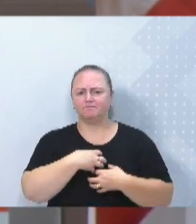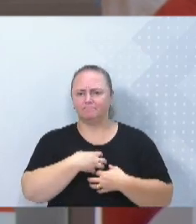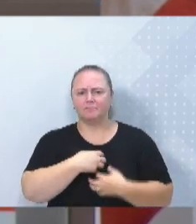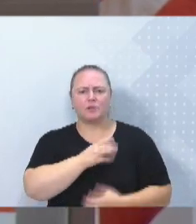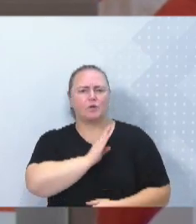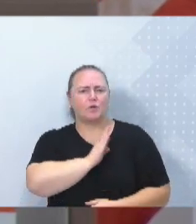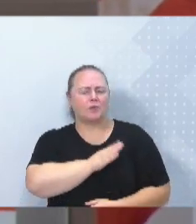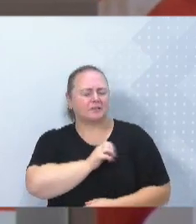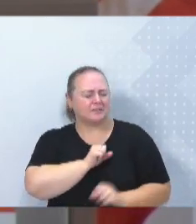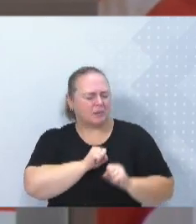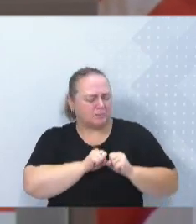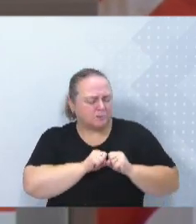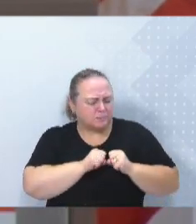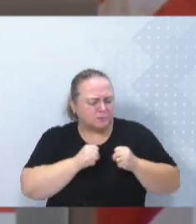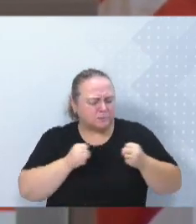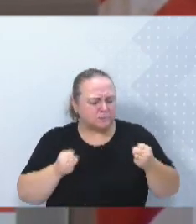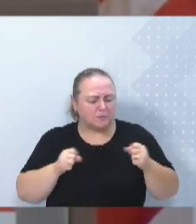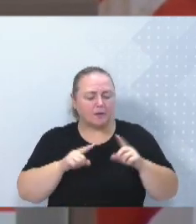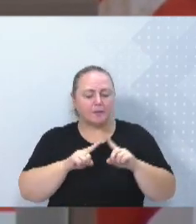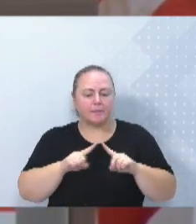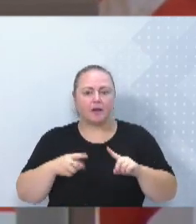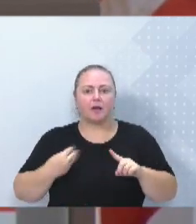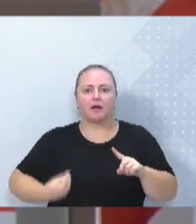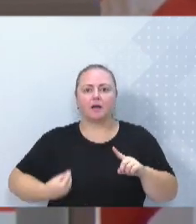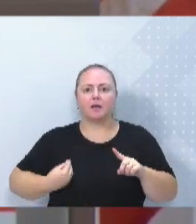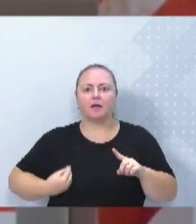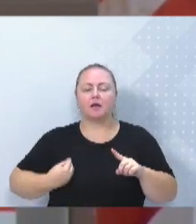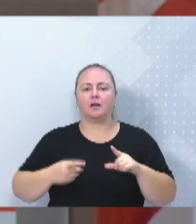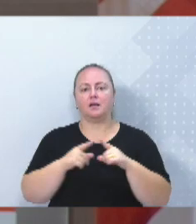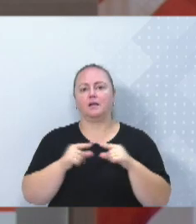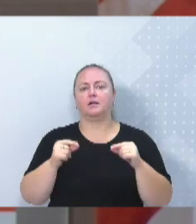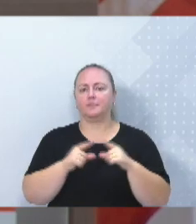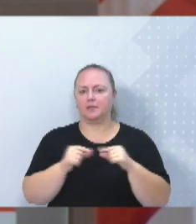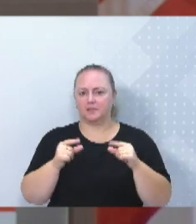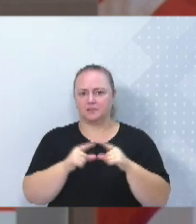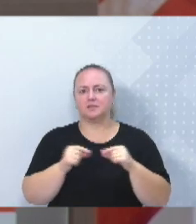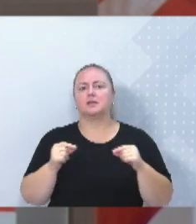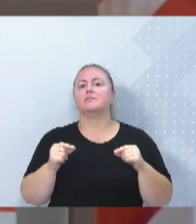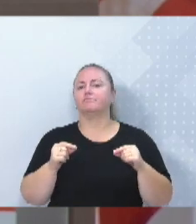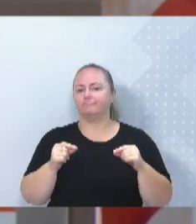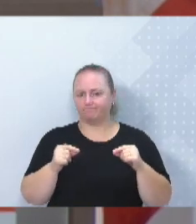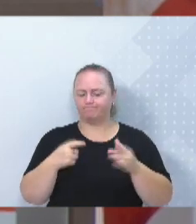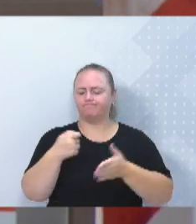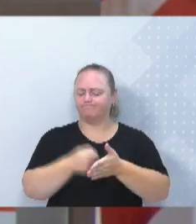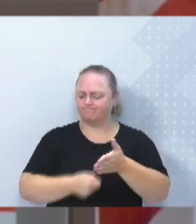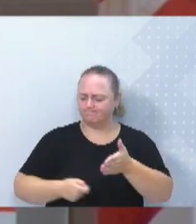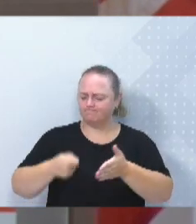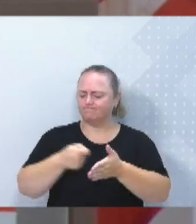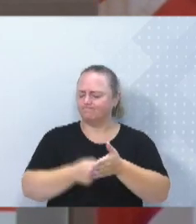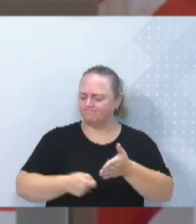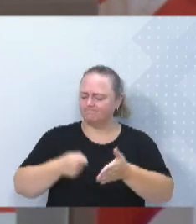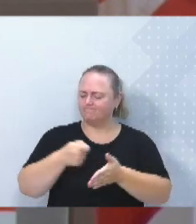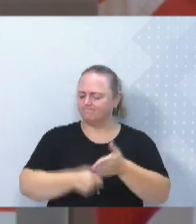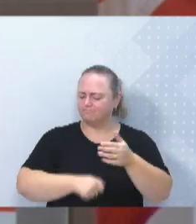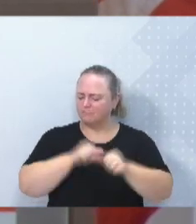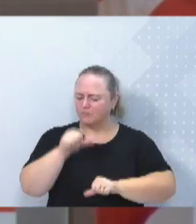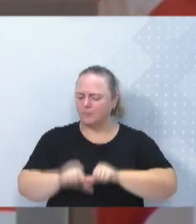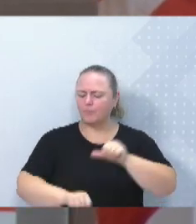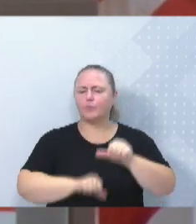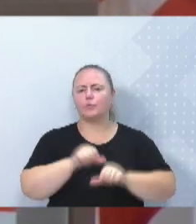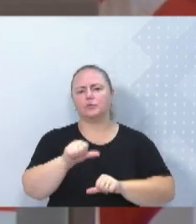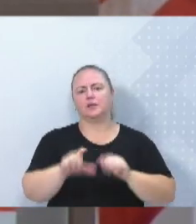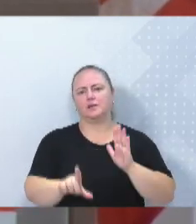o coração, eles estão em Brasília hoje, lutando por uma mudança que deveria ter acontecido